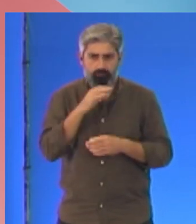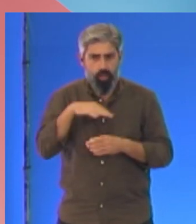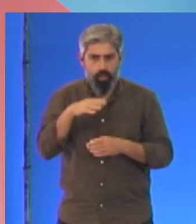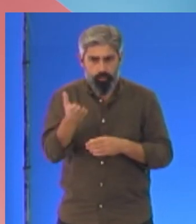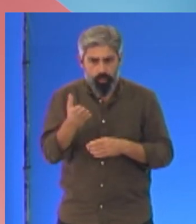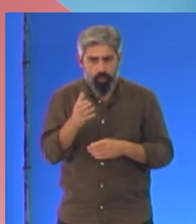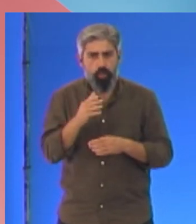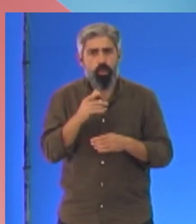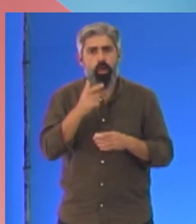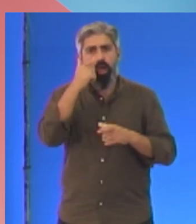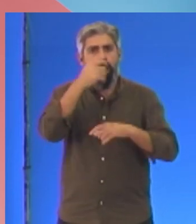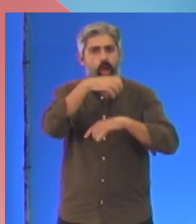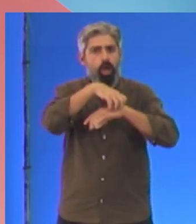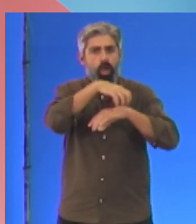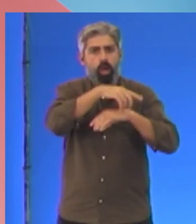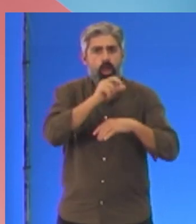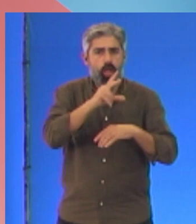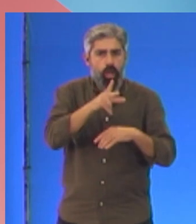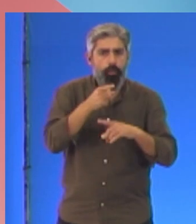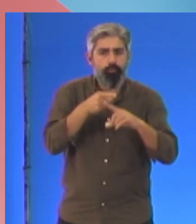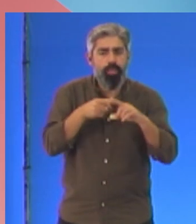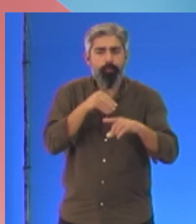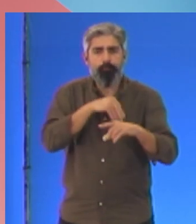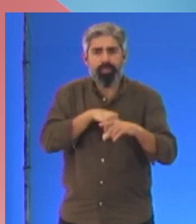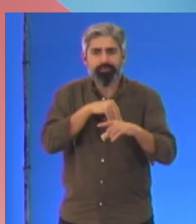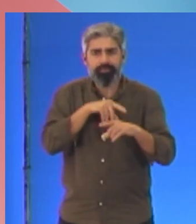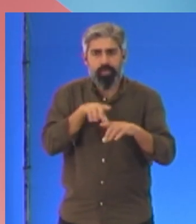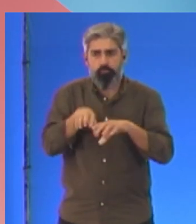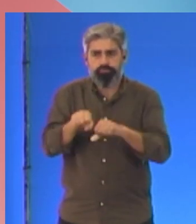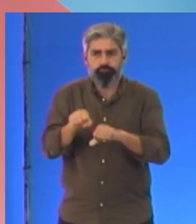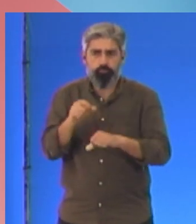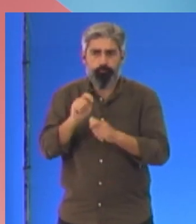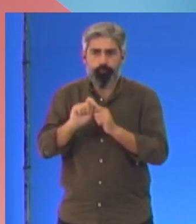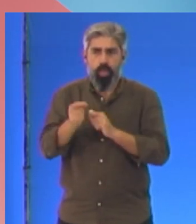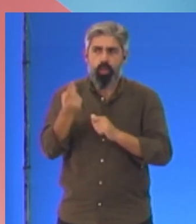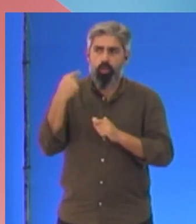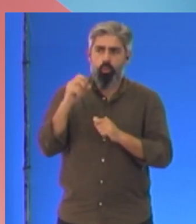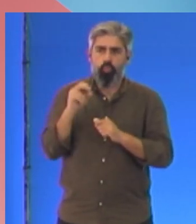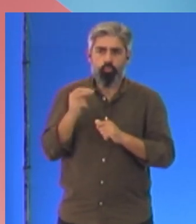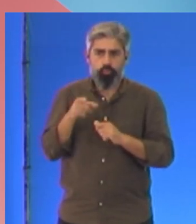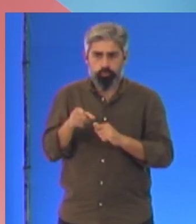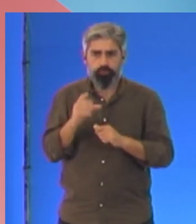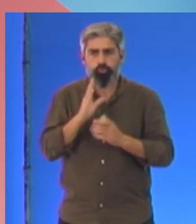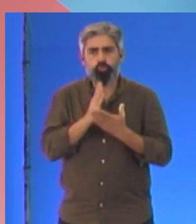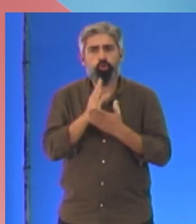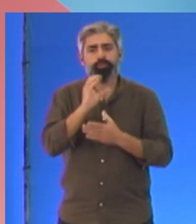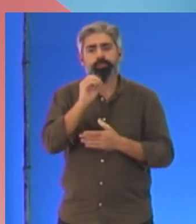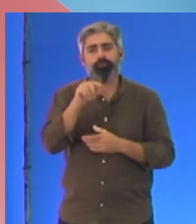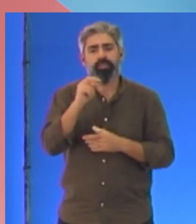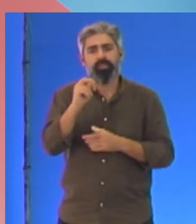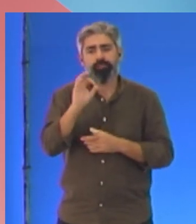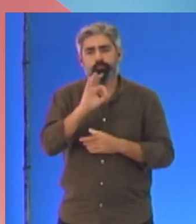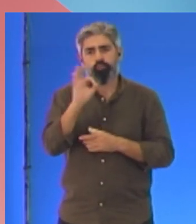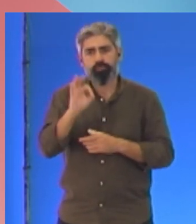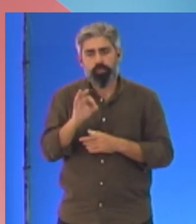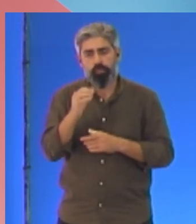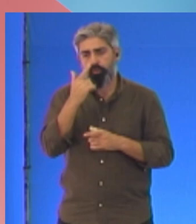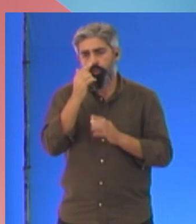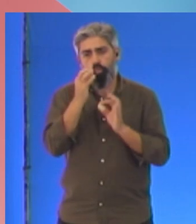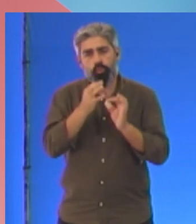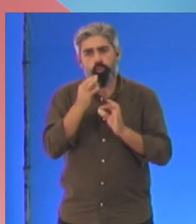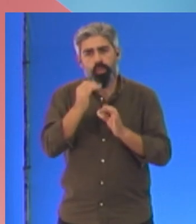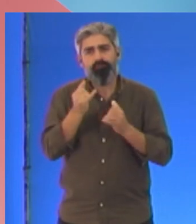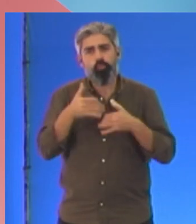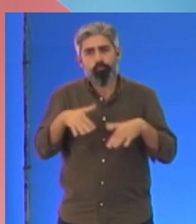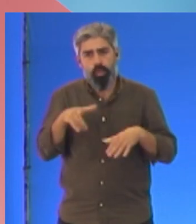Há lares que se apropriaram da meia pensão paga em outubro. Só 0,3% das cuidadoras informais